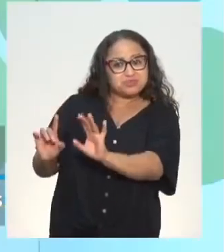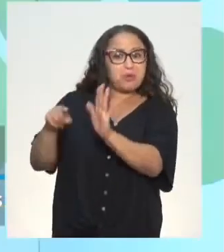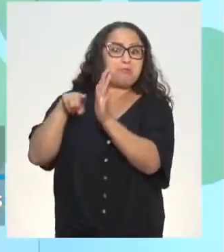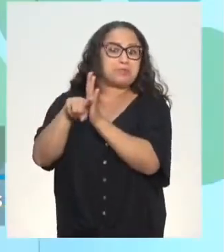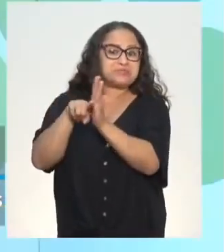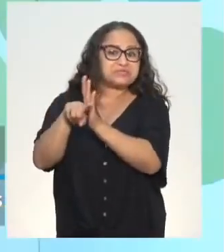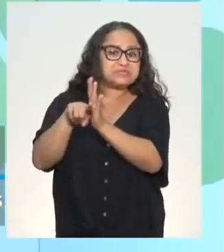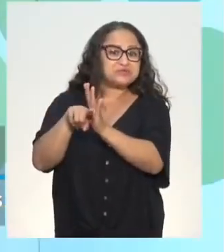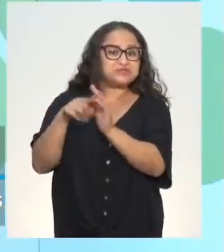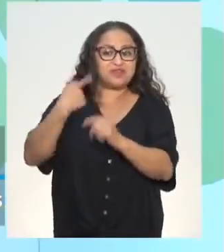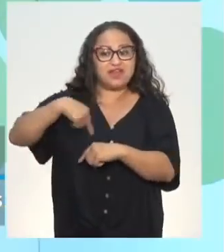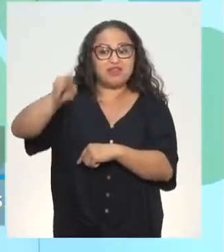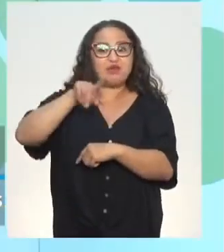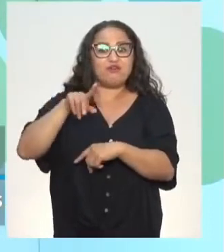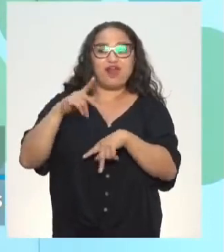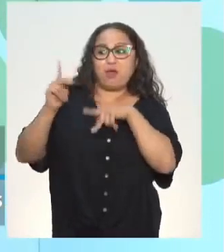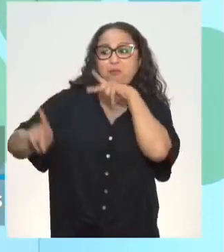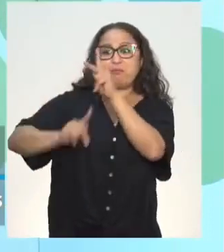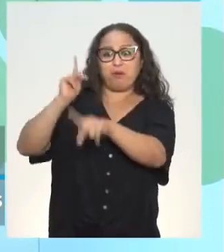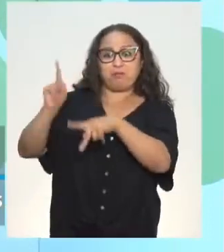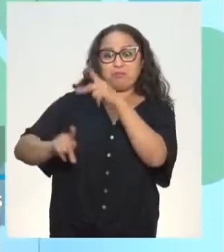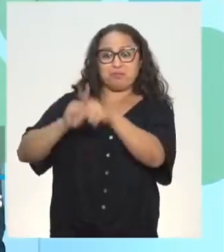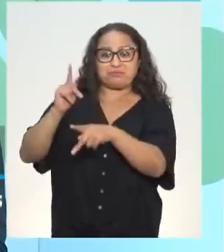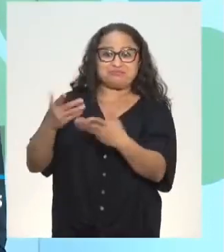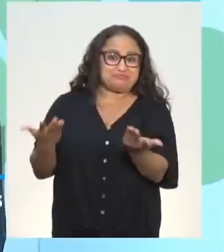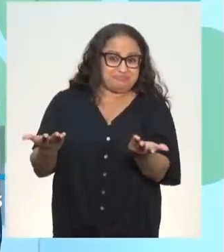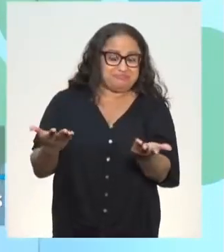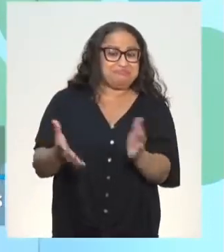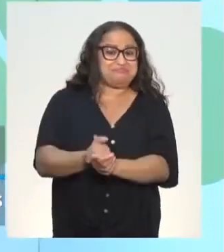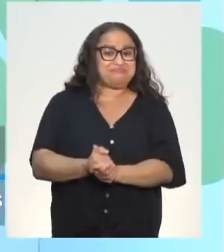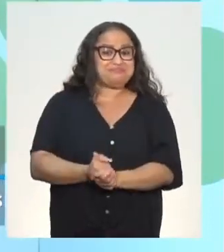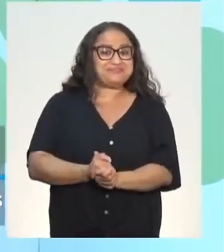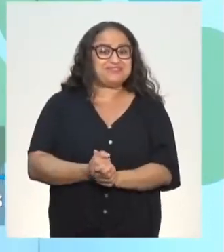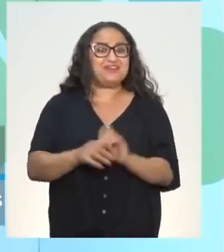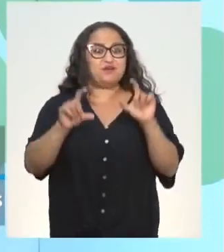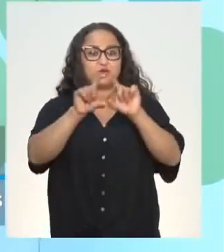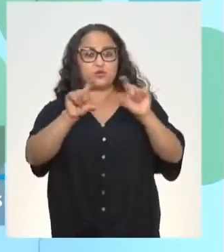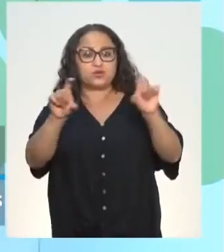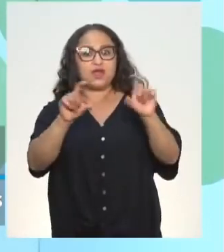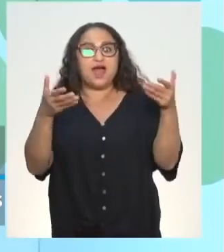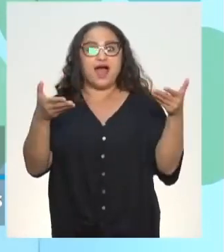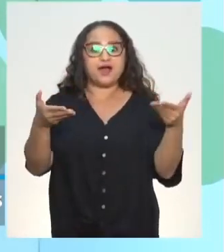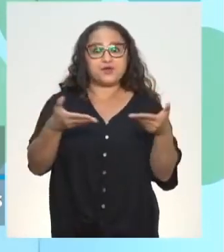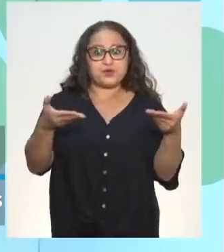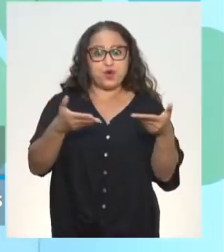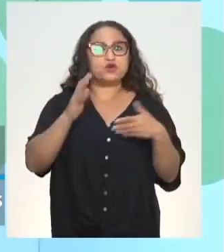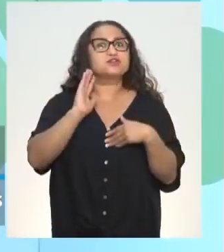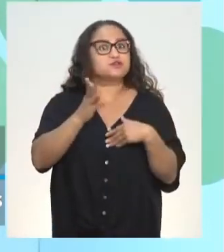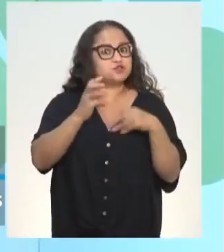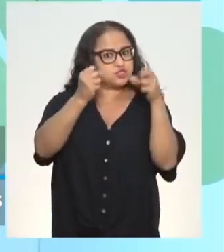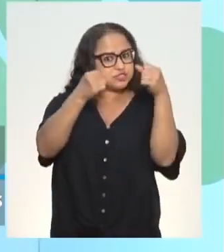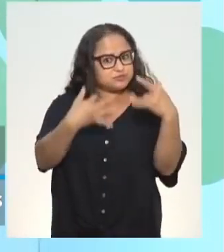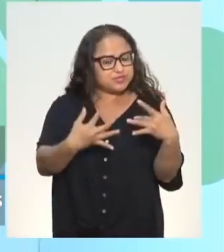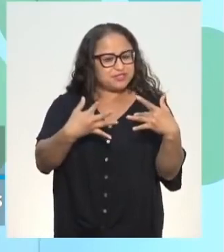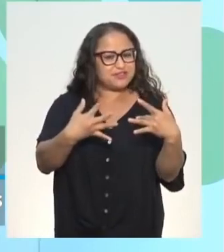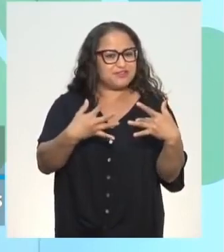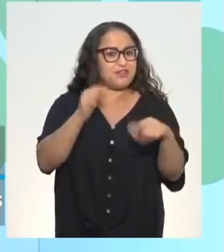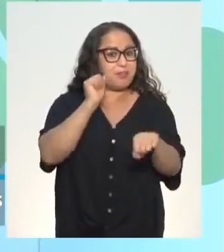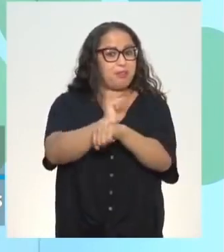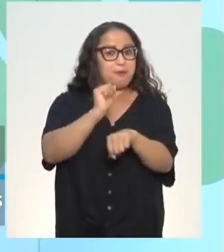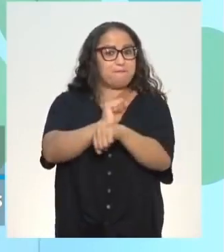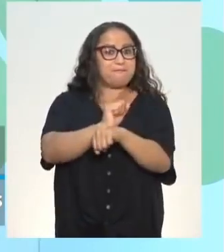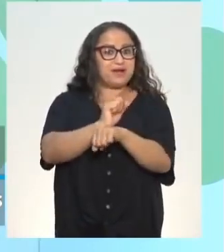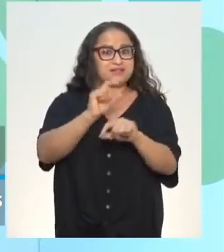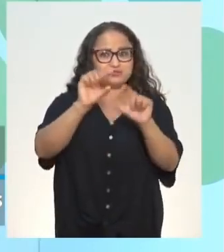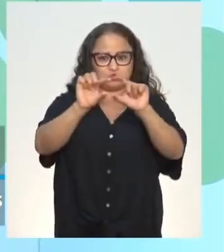gente vai lá e populariza o negócio. Exato. Vão grifando. Olha o agora que eu já falei para vocês. Não parem de grifar. Vamos continuar?